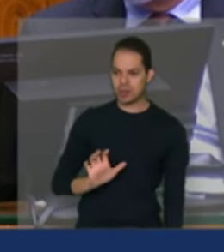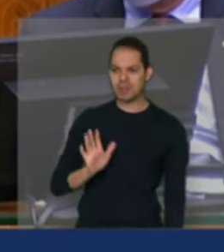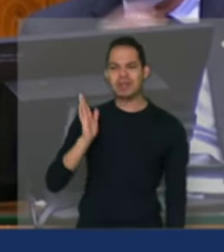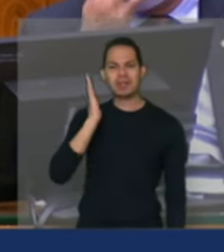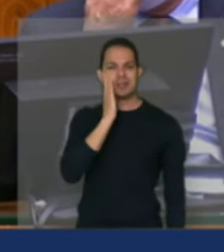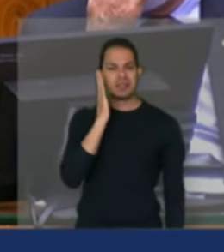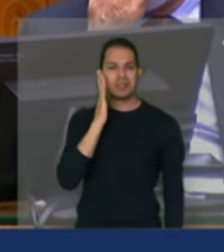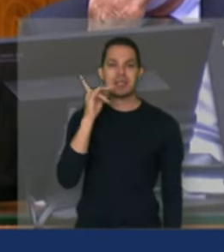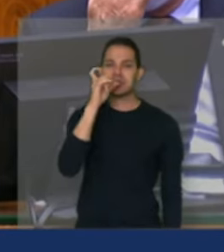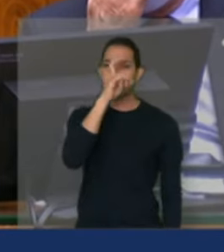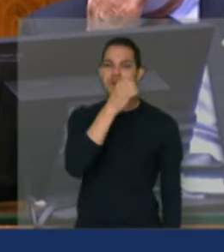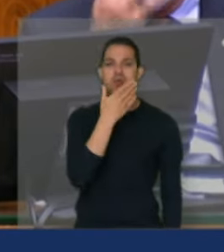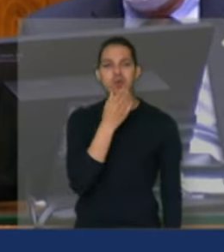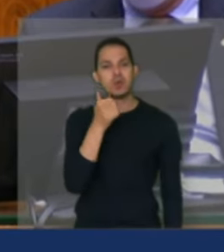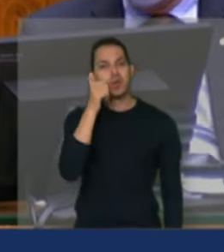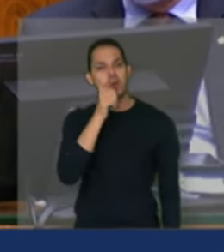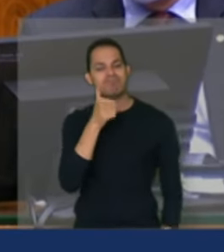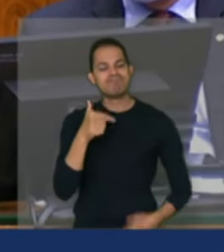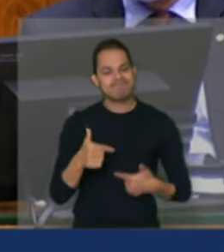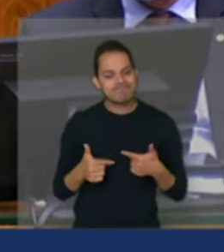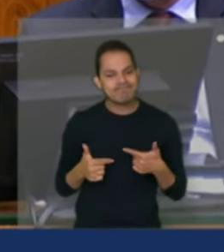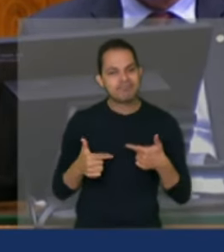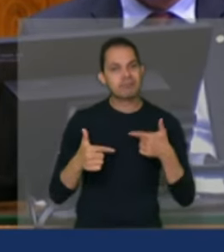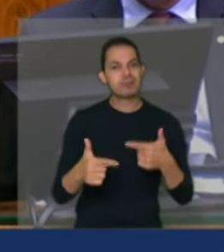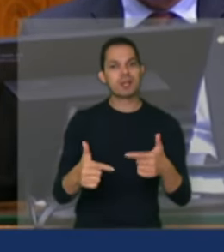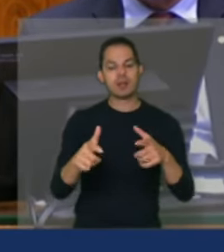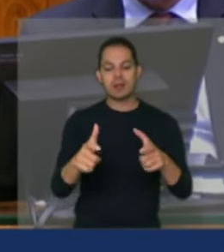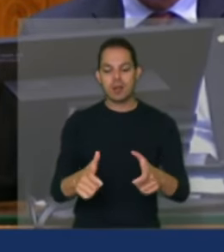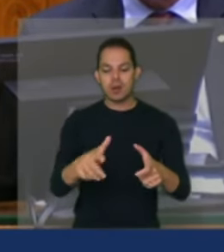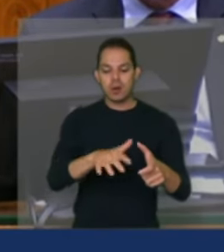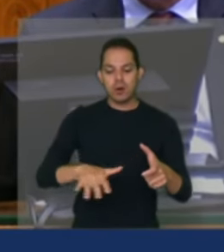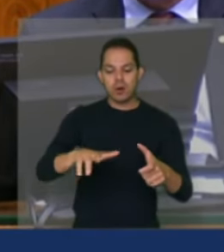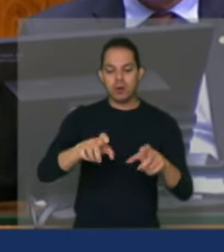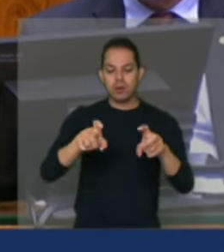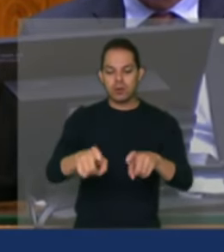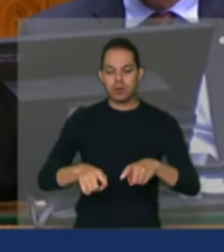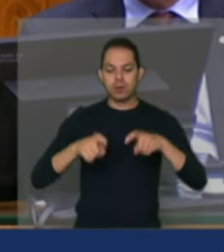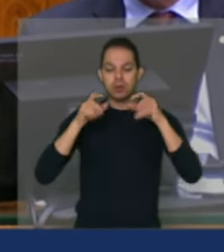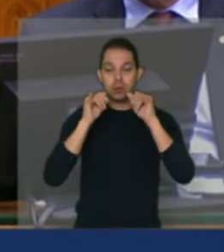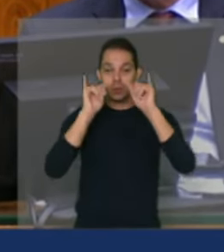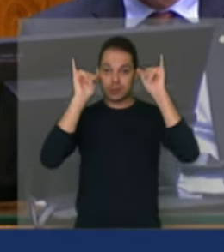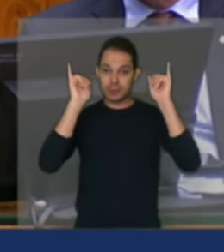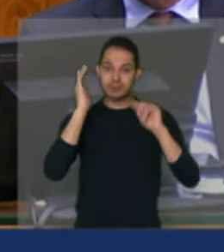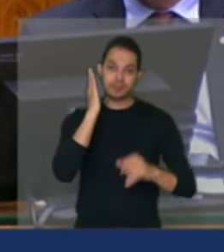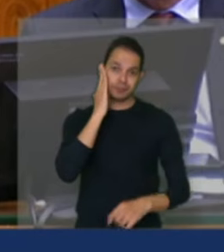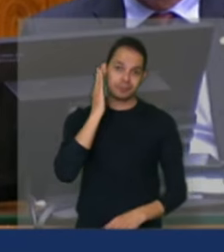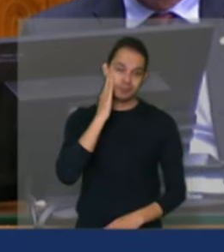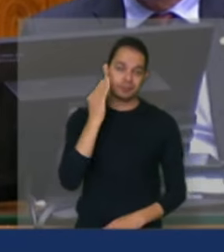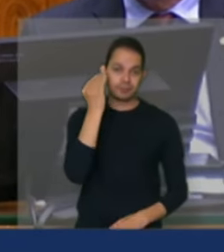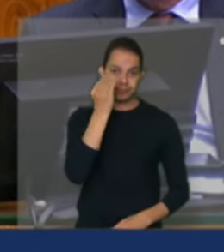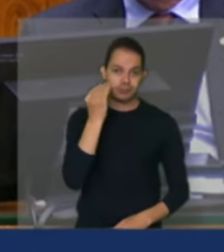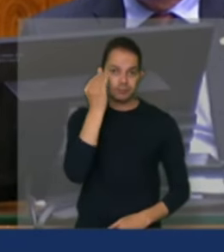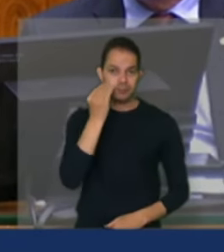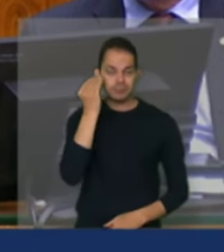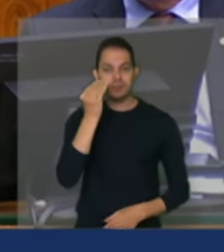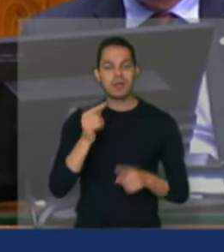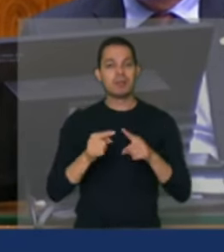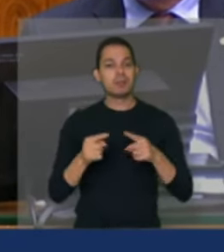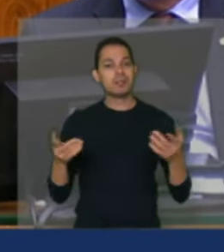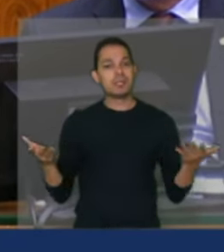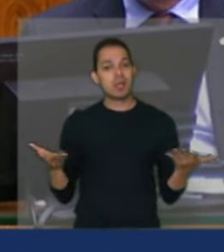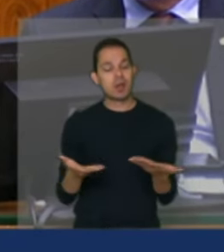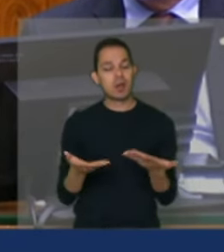homem e a mulher enfrentam hoje no campo. Mas um momento que nós precisamos, inclusive, ressaltar e